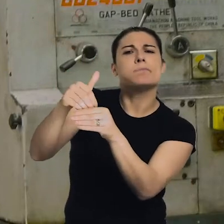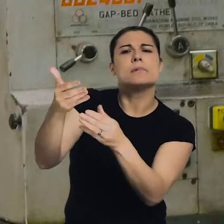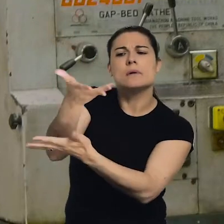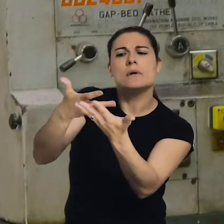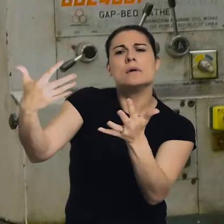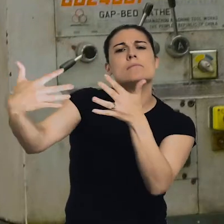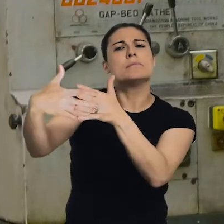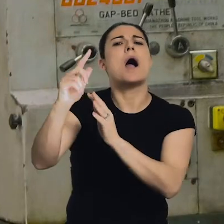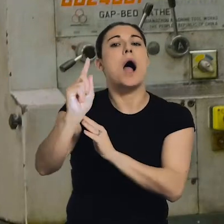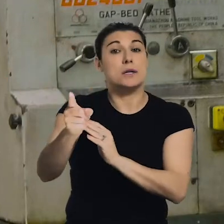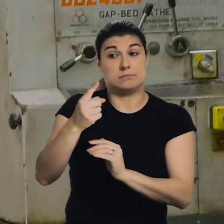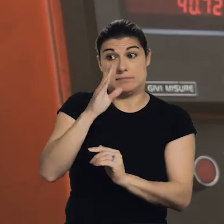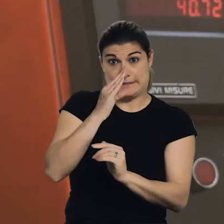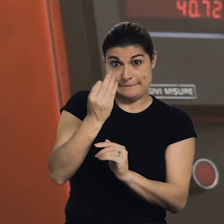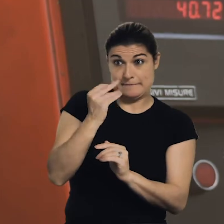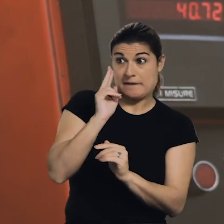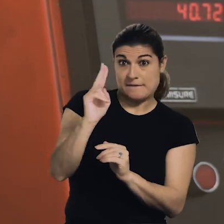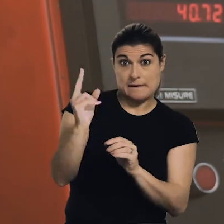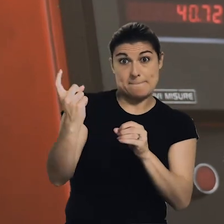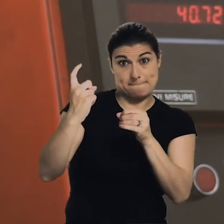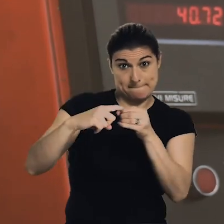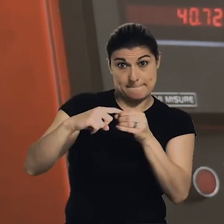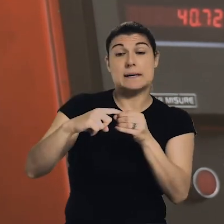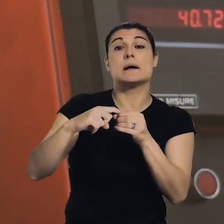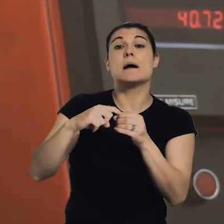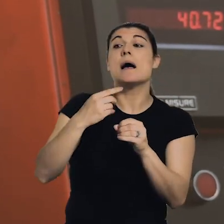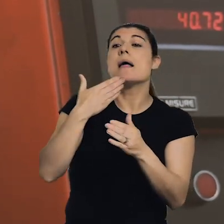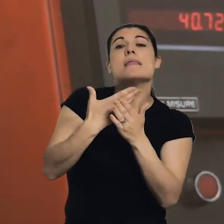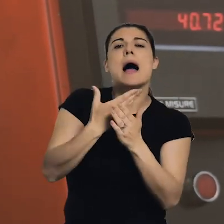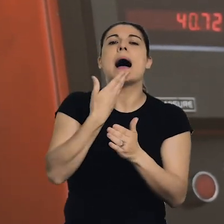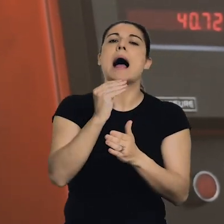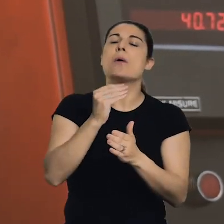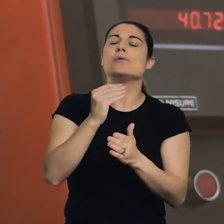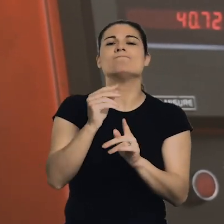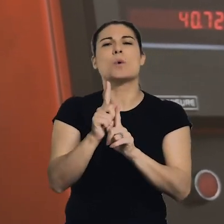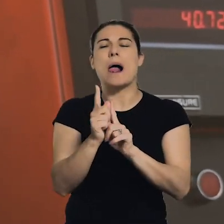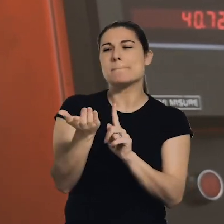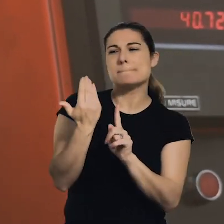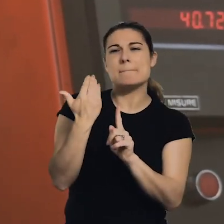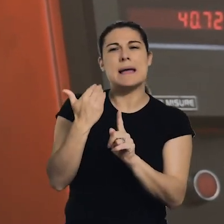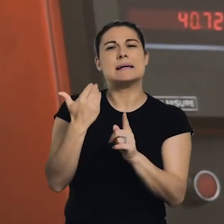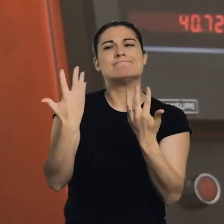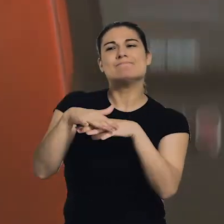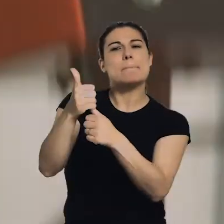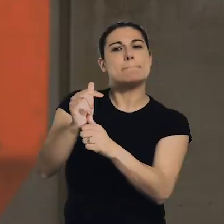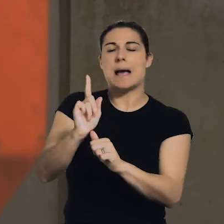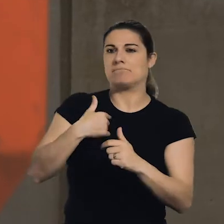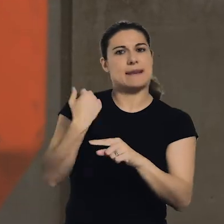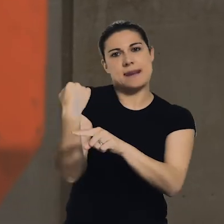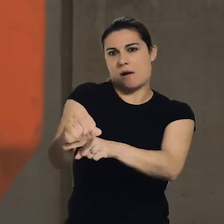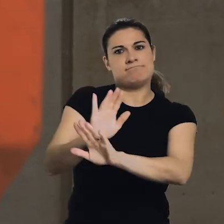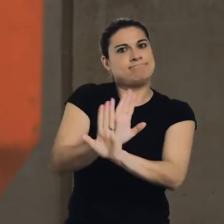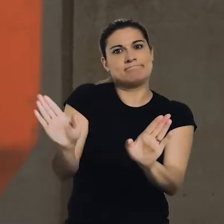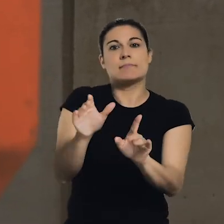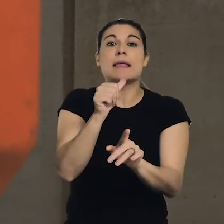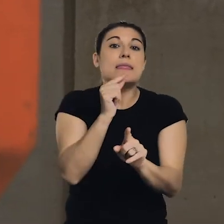aos nossos formandos e de facto nós rejeitaríamos uma parceria se não fosse para que os alunos se integrassem